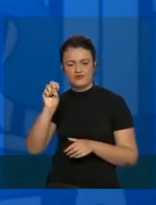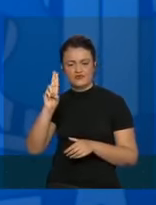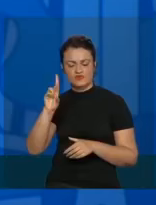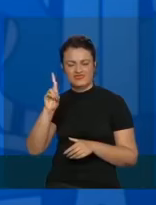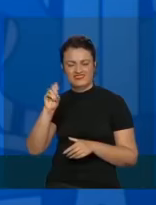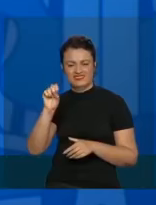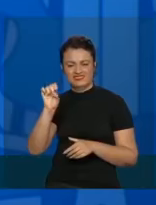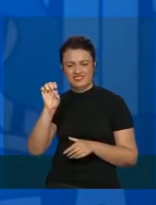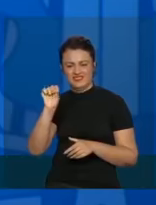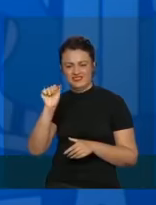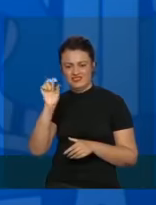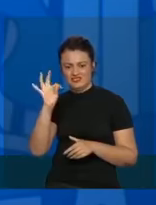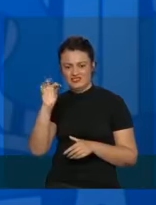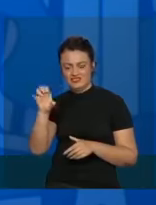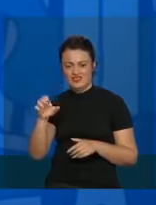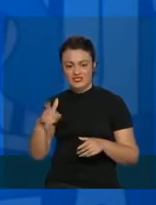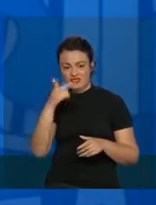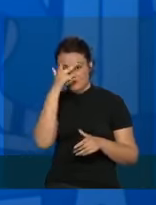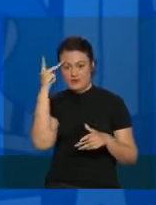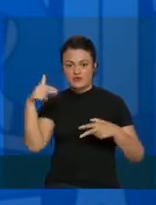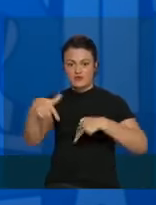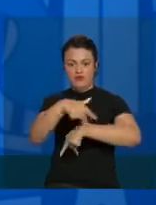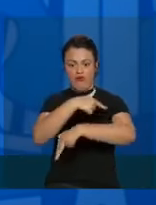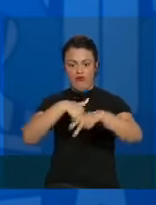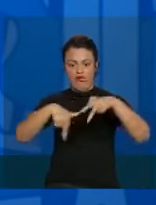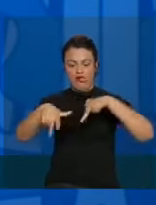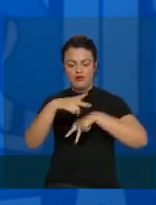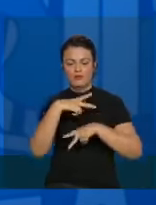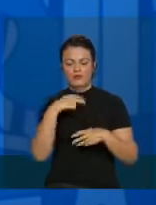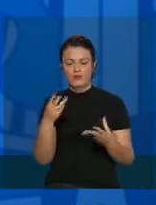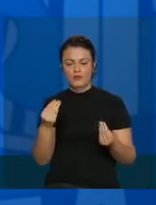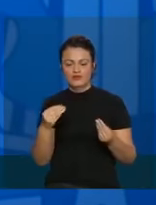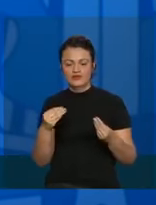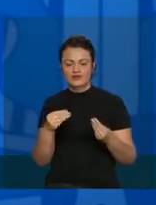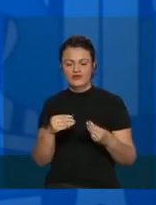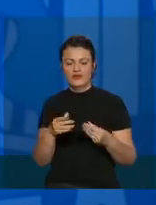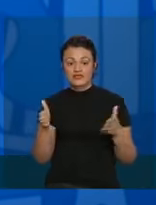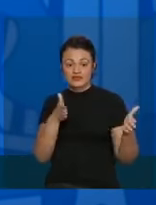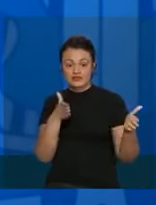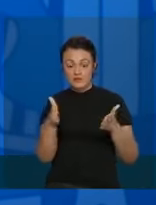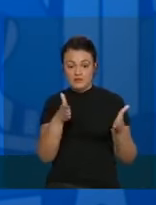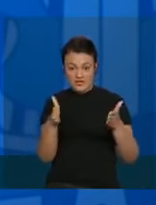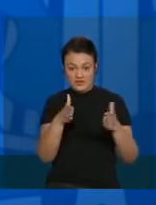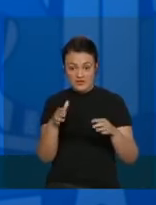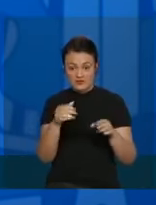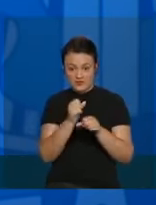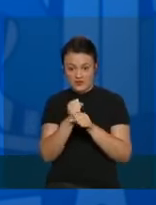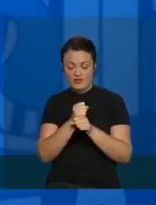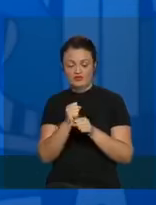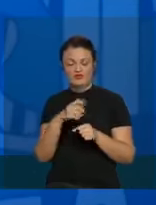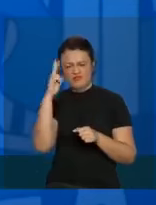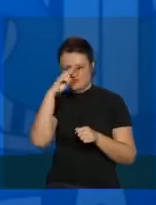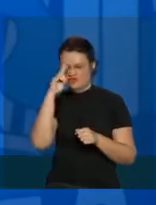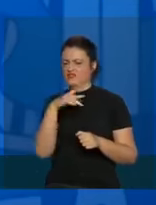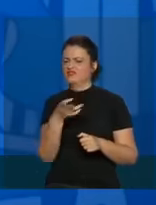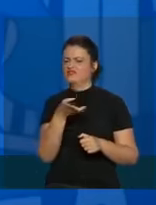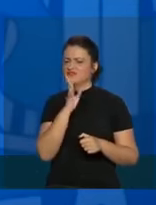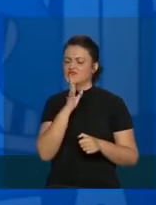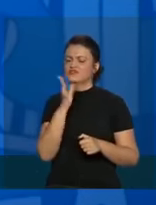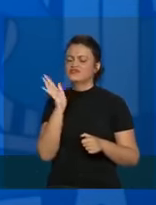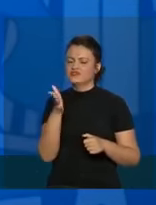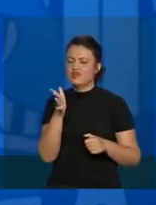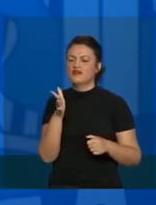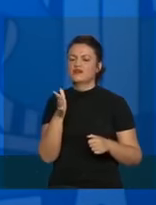densidade populacional, a sazonalidade, o período do ano, e isso histórico, que nós mais